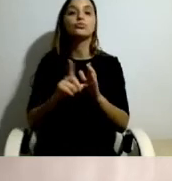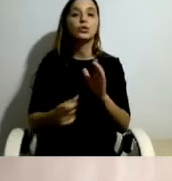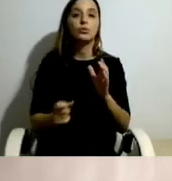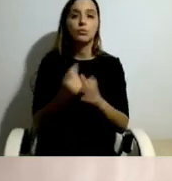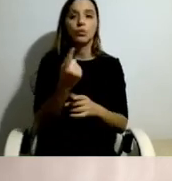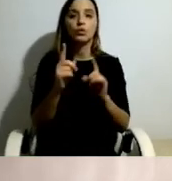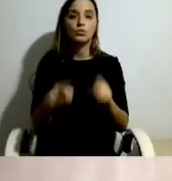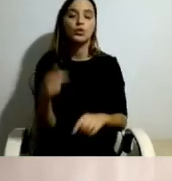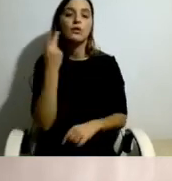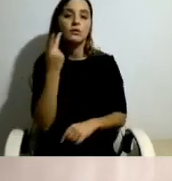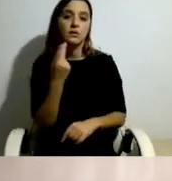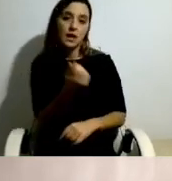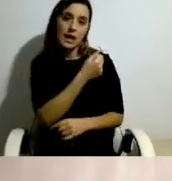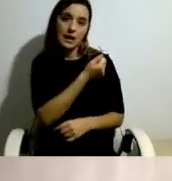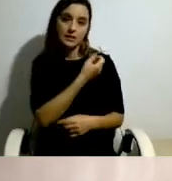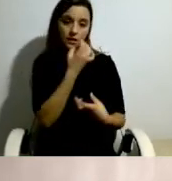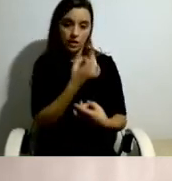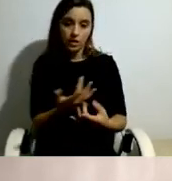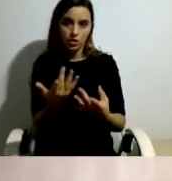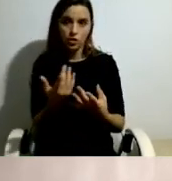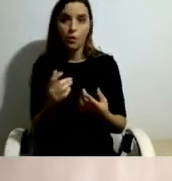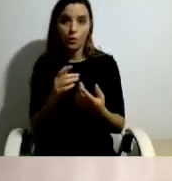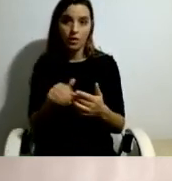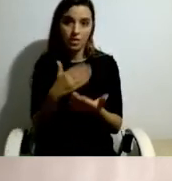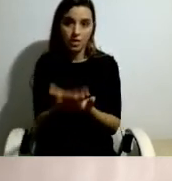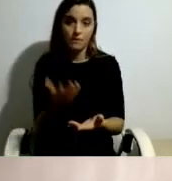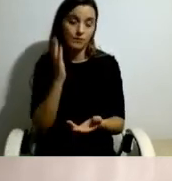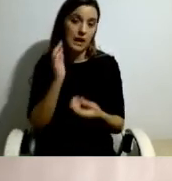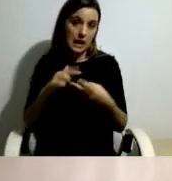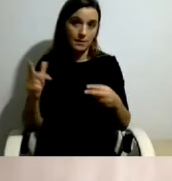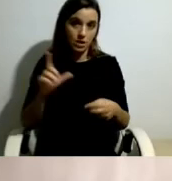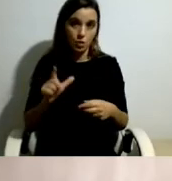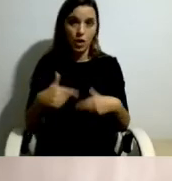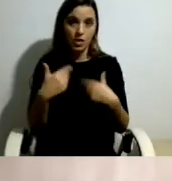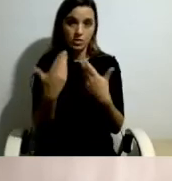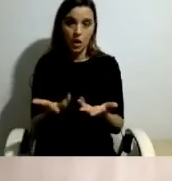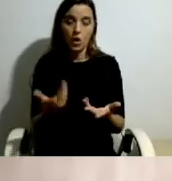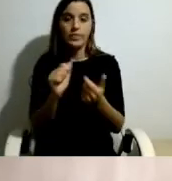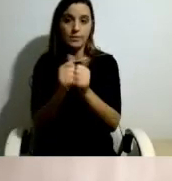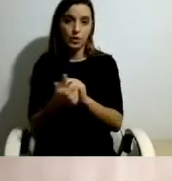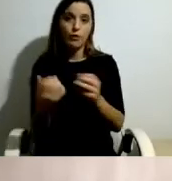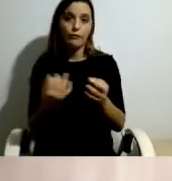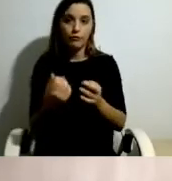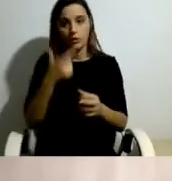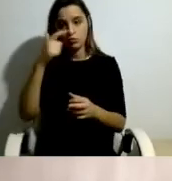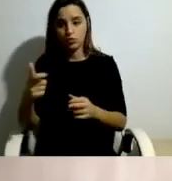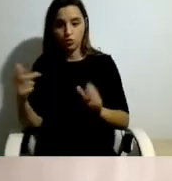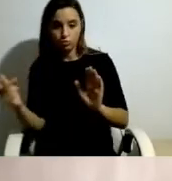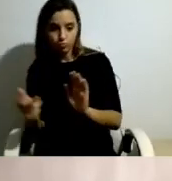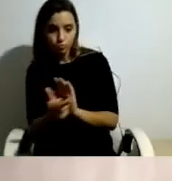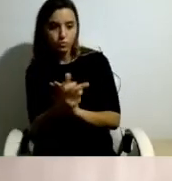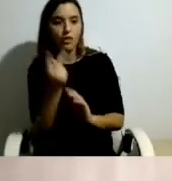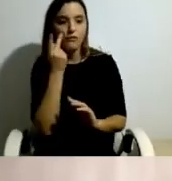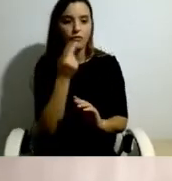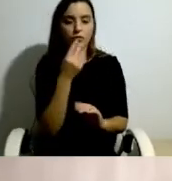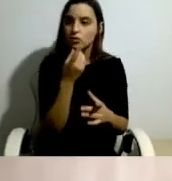habitações que foram cedidas e adaptadas pela Câmara Municipal de Lisboa, teve impactos altamente positivos nestas pessoas. O que